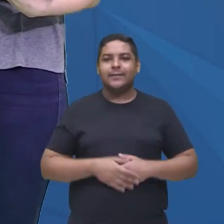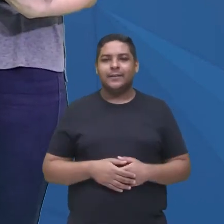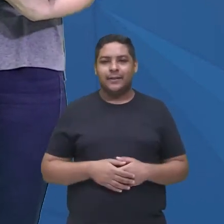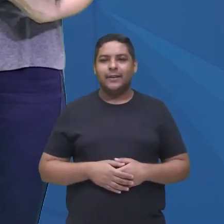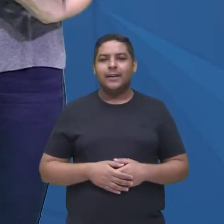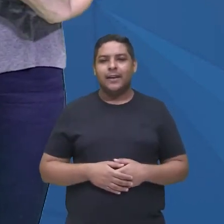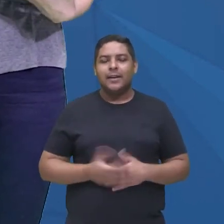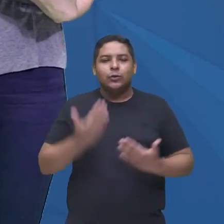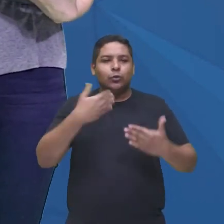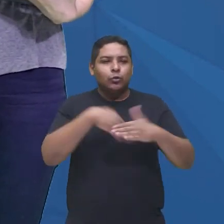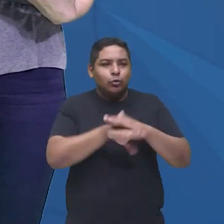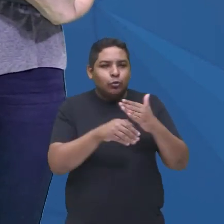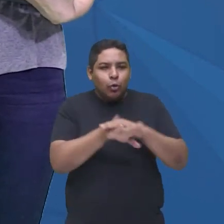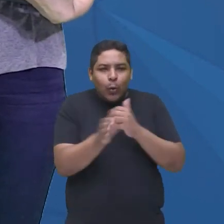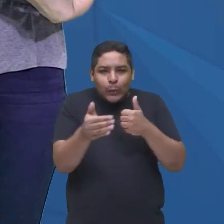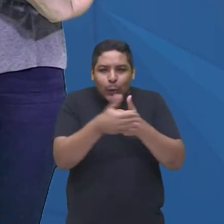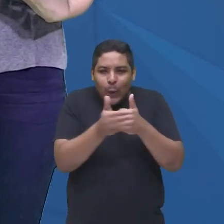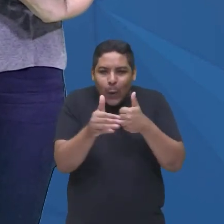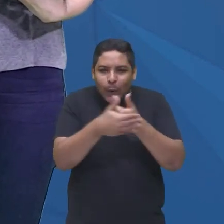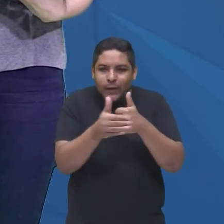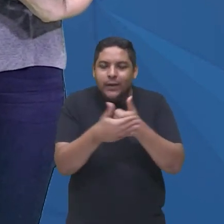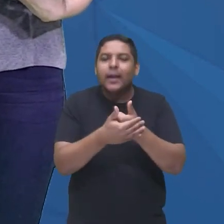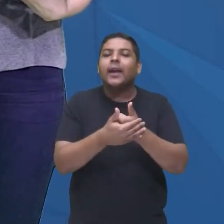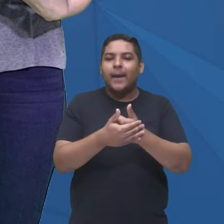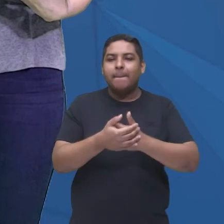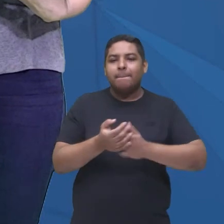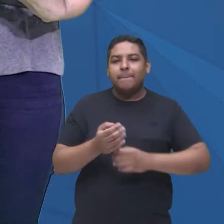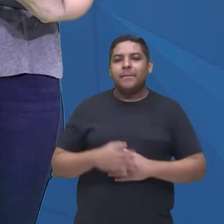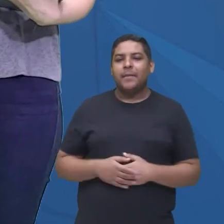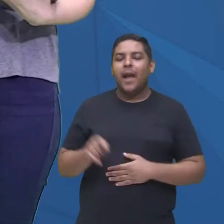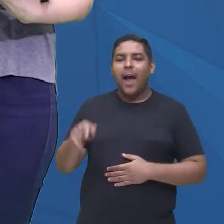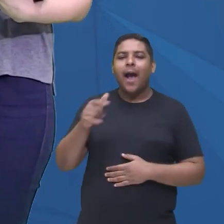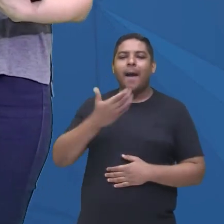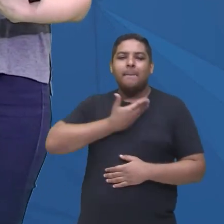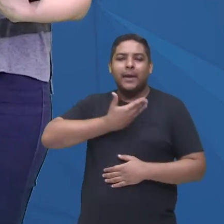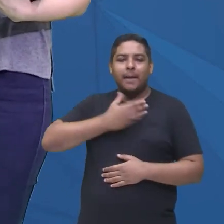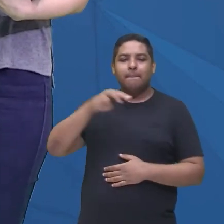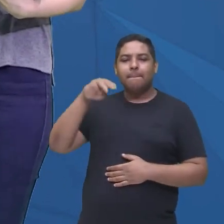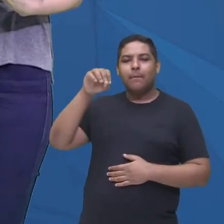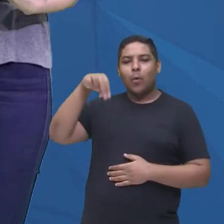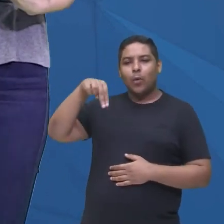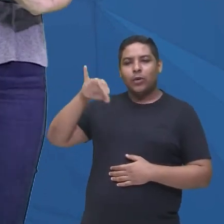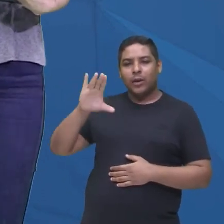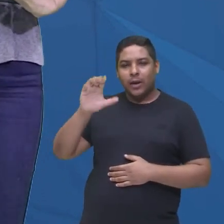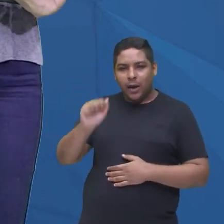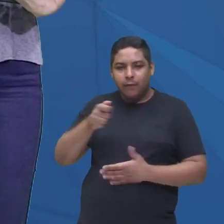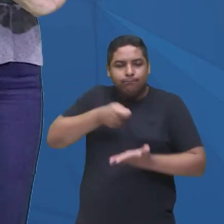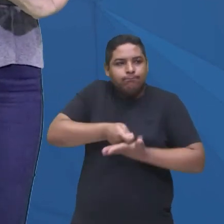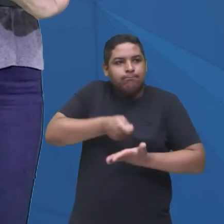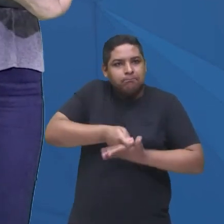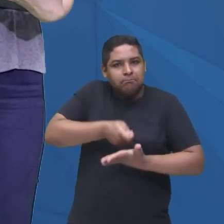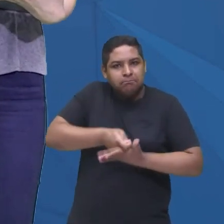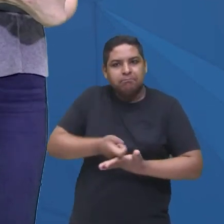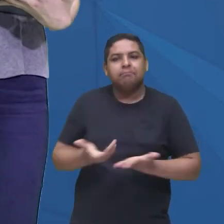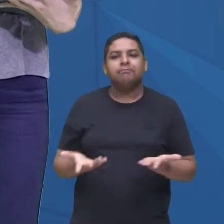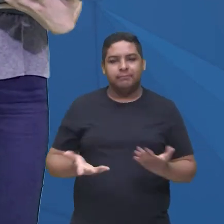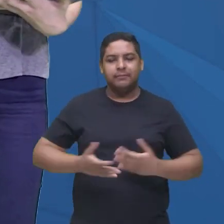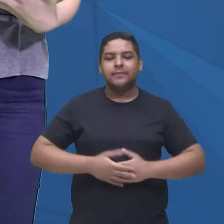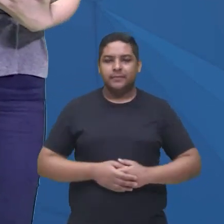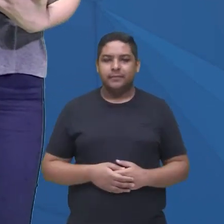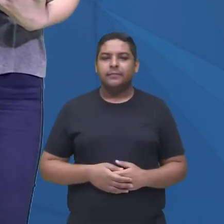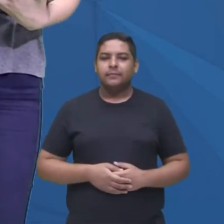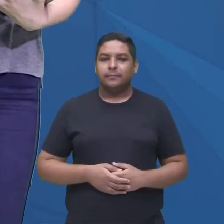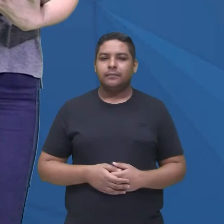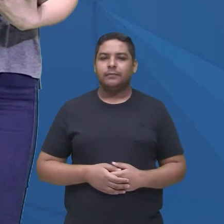esconder, mas não consegue, né, porque a Mônica ali marca ser errado, e aí é o vício dele mesmo, olha só, na série de TV,